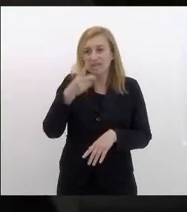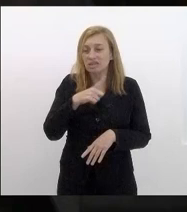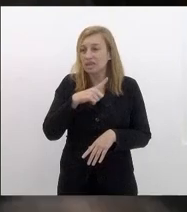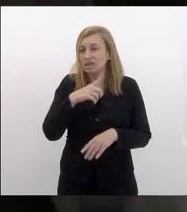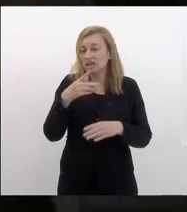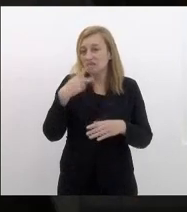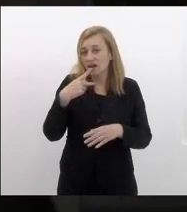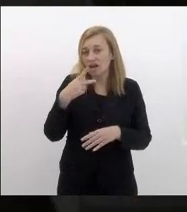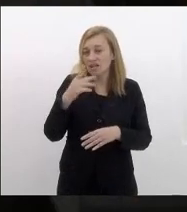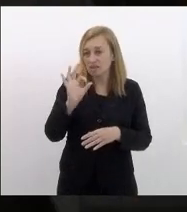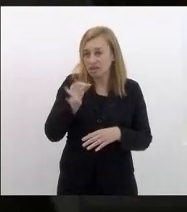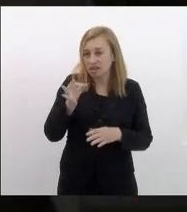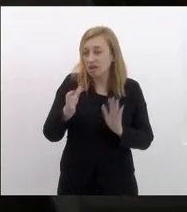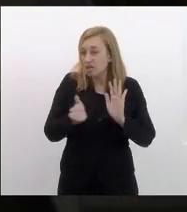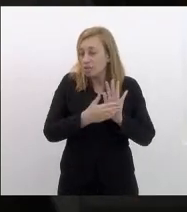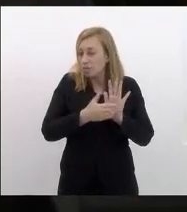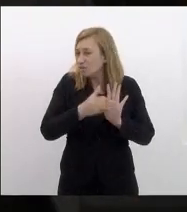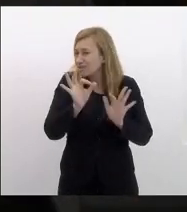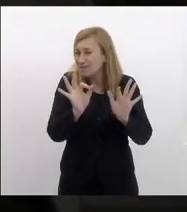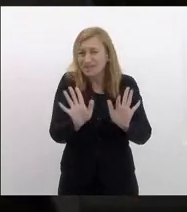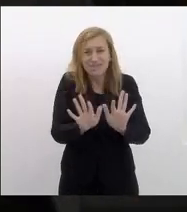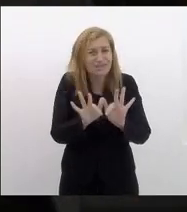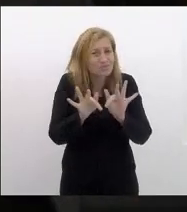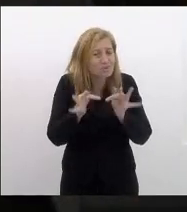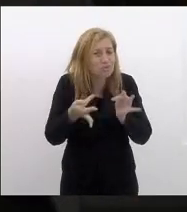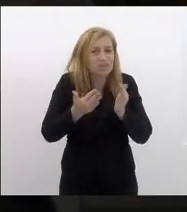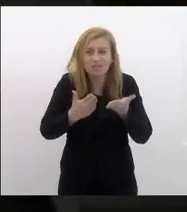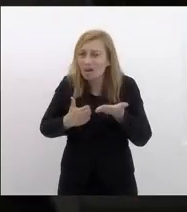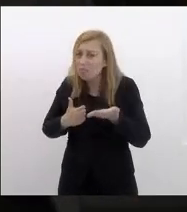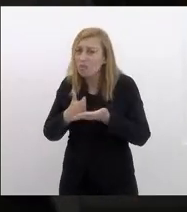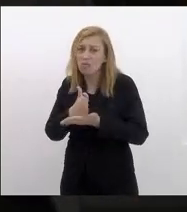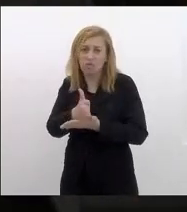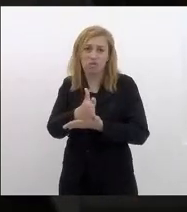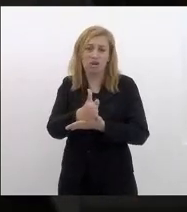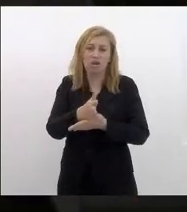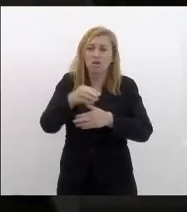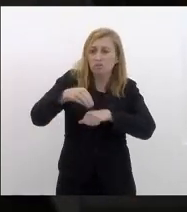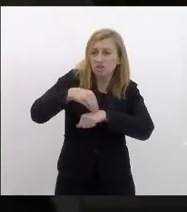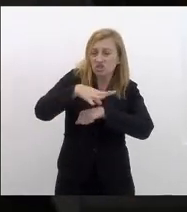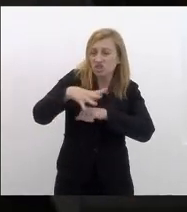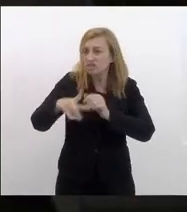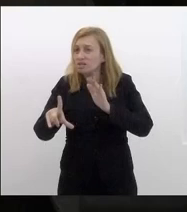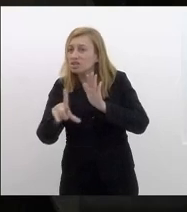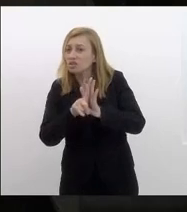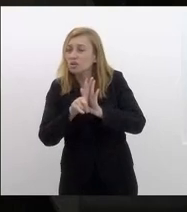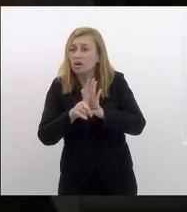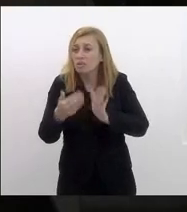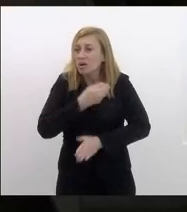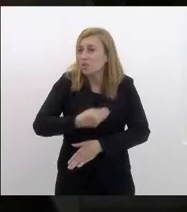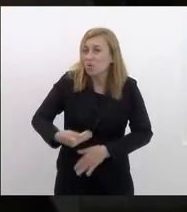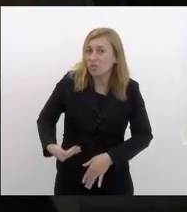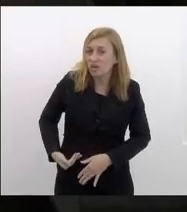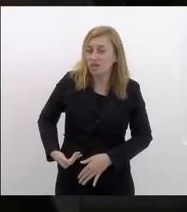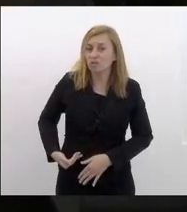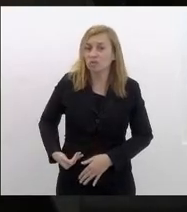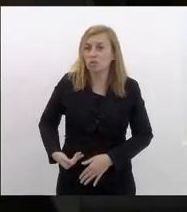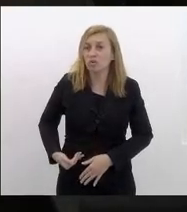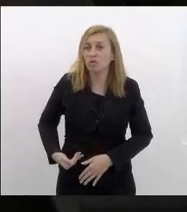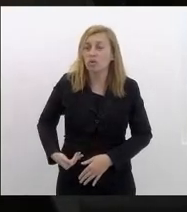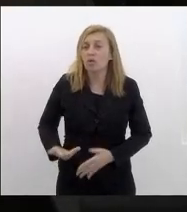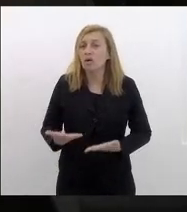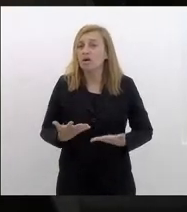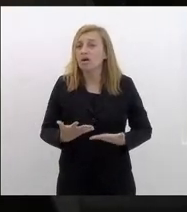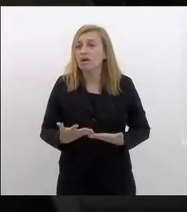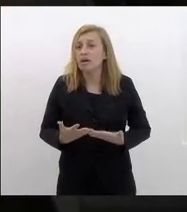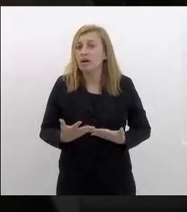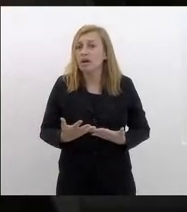aqui a proposta é simplesmente de aprovar uma indicação legislativa para que o governador faça